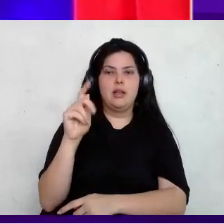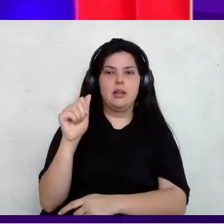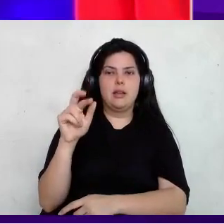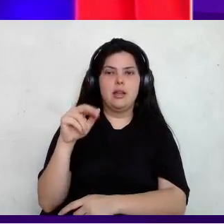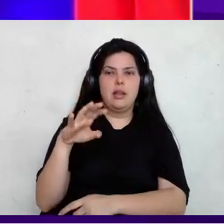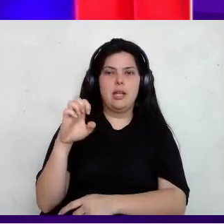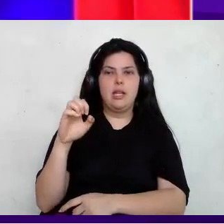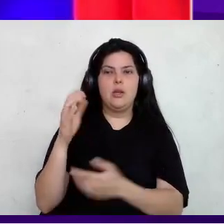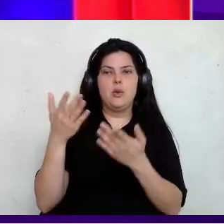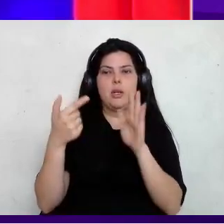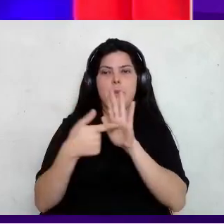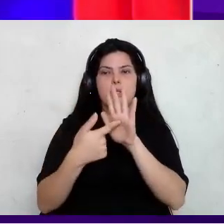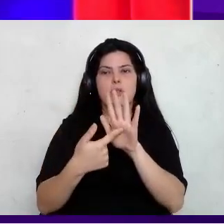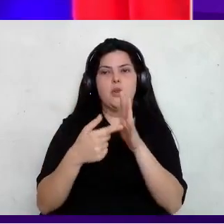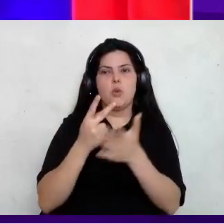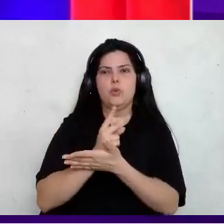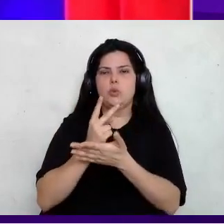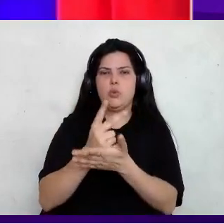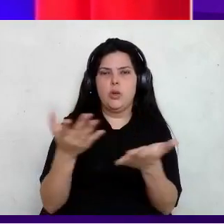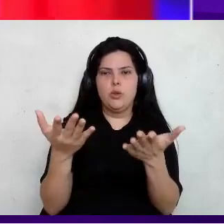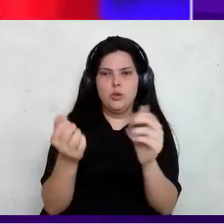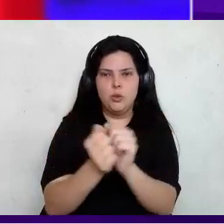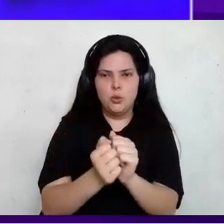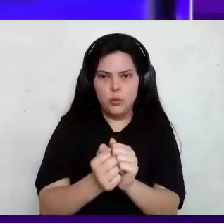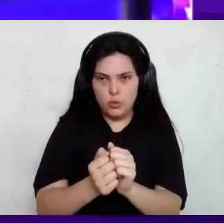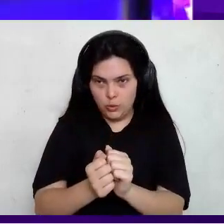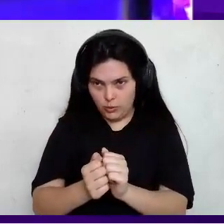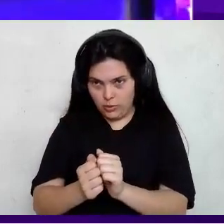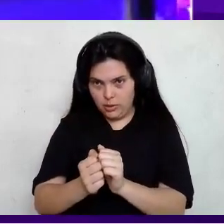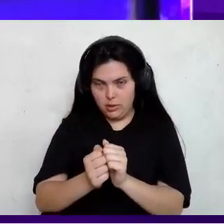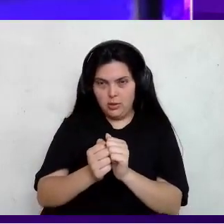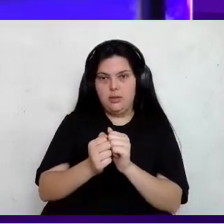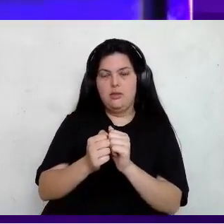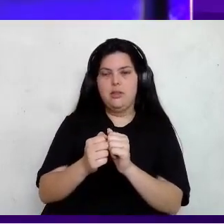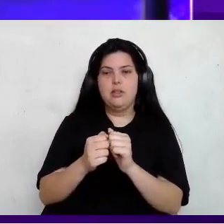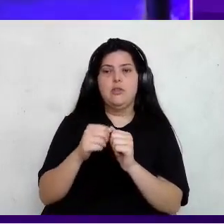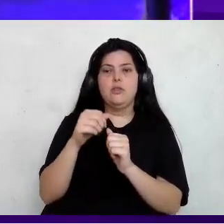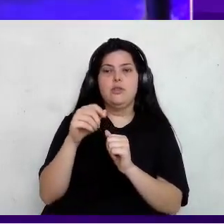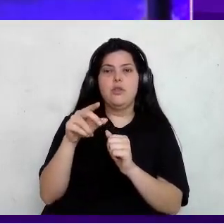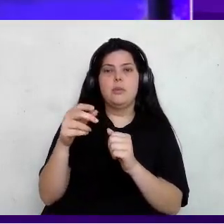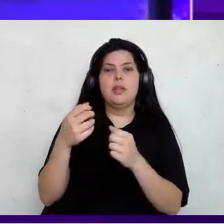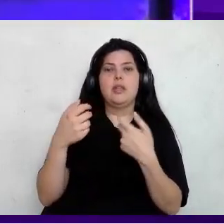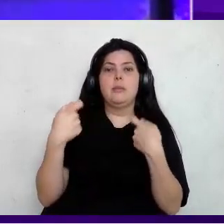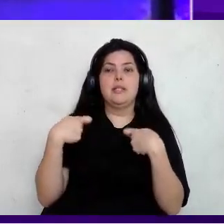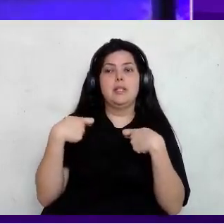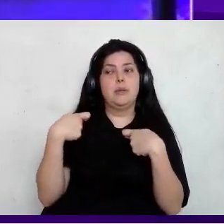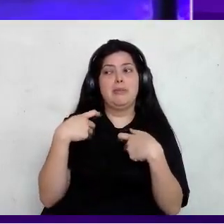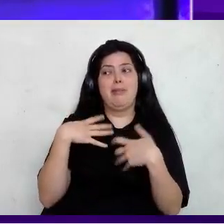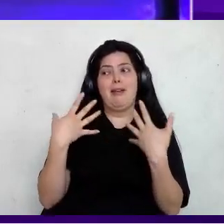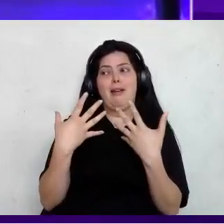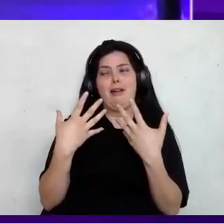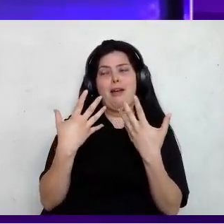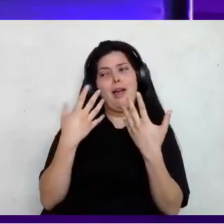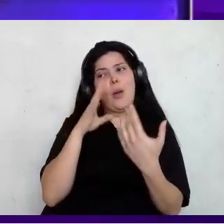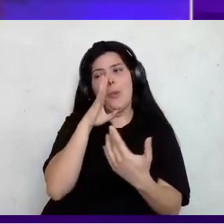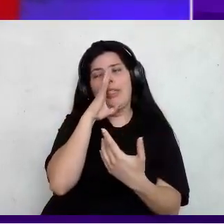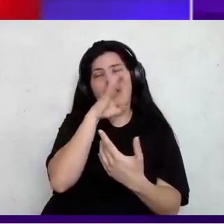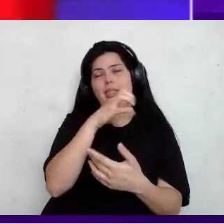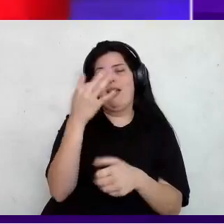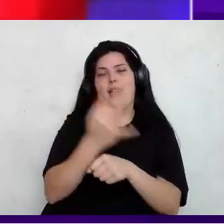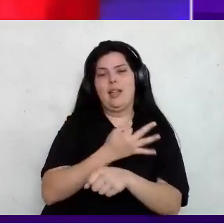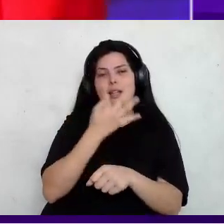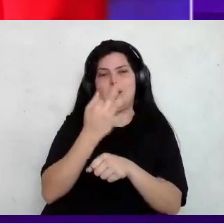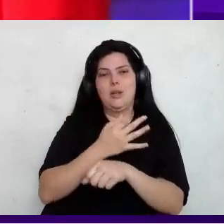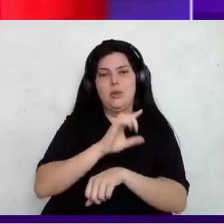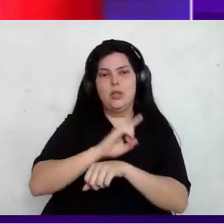aqui com vocês, junto com o Bruno, aturar o dia inteiro, né? Hã? Eles vão me aturar o dia inteiro. Que nada! Eu sou só 15 minutos, tá?